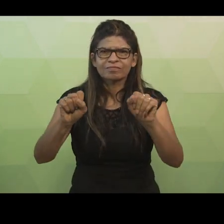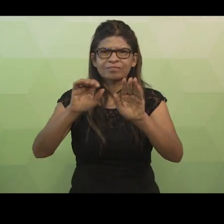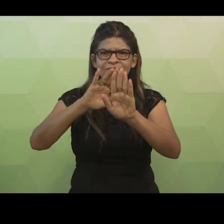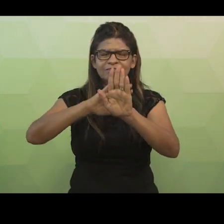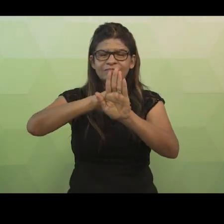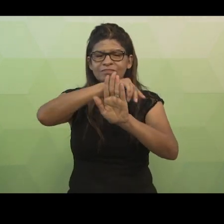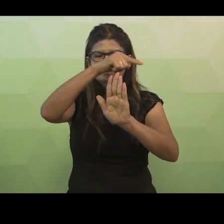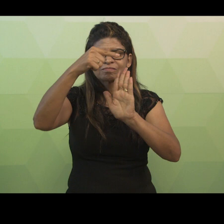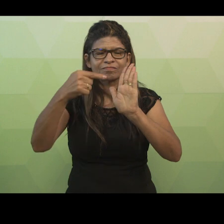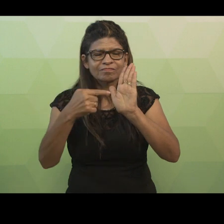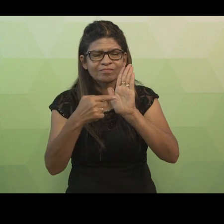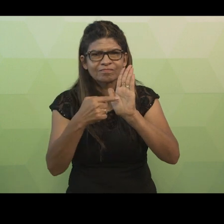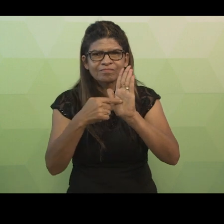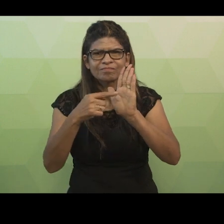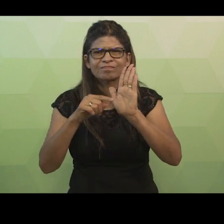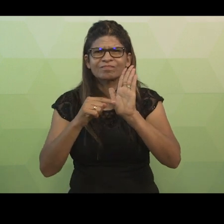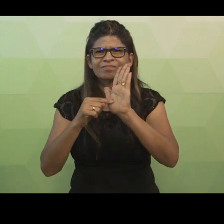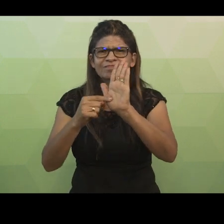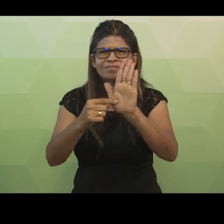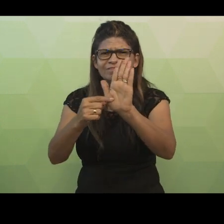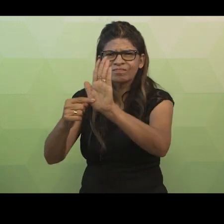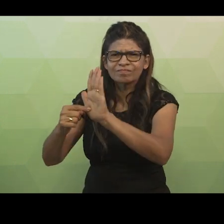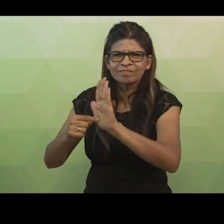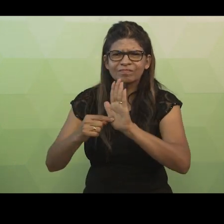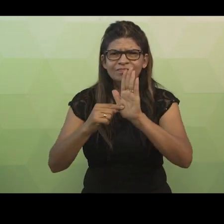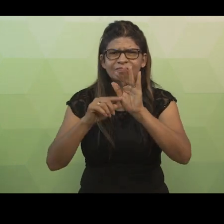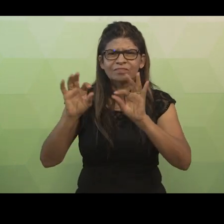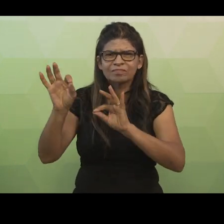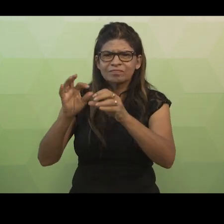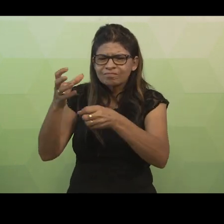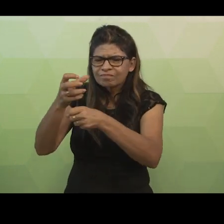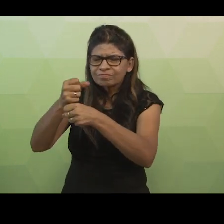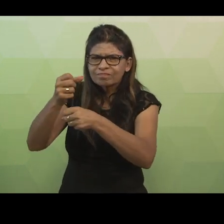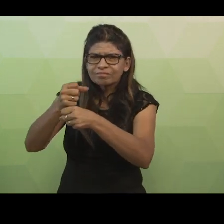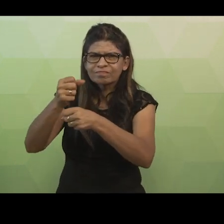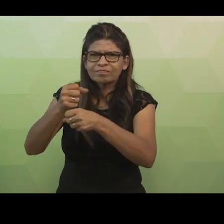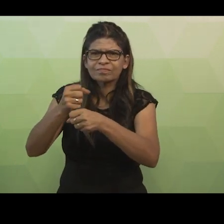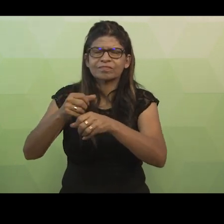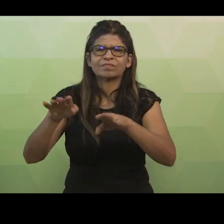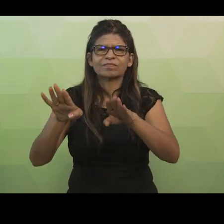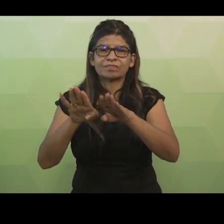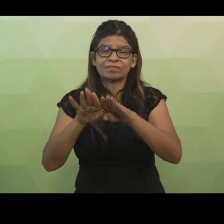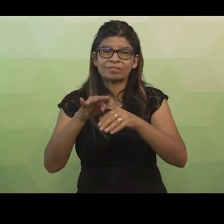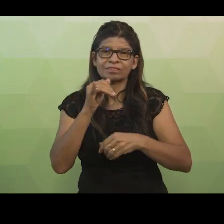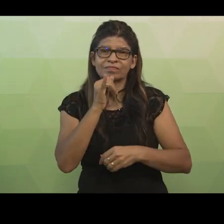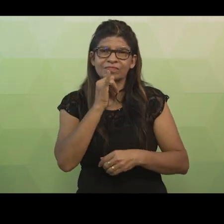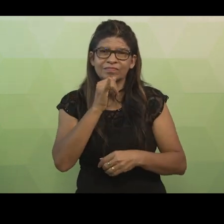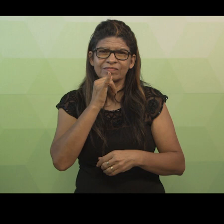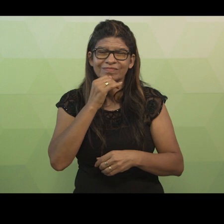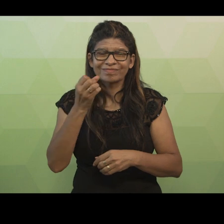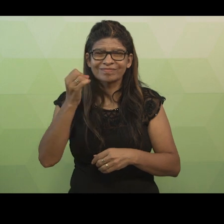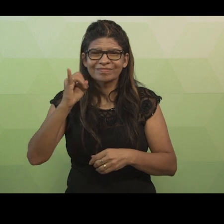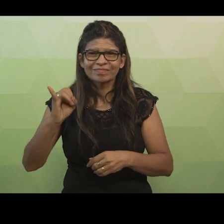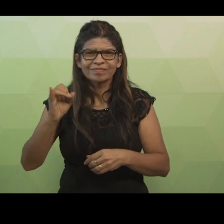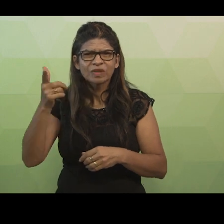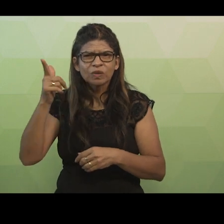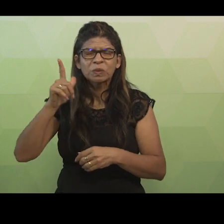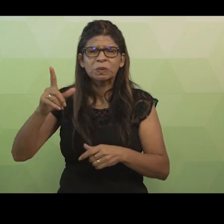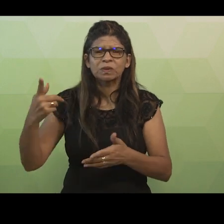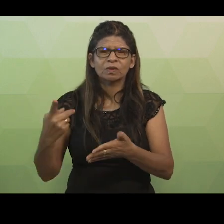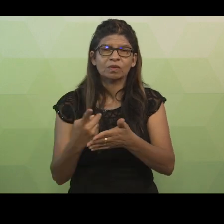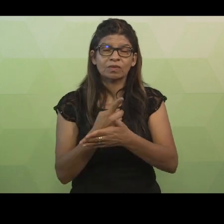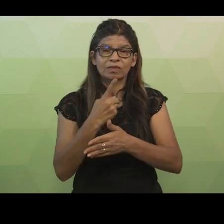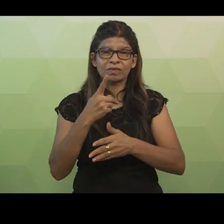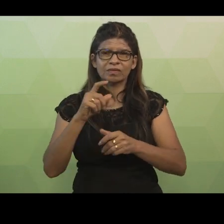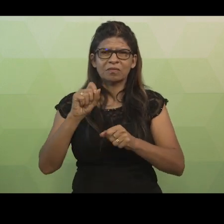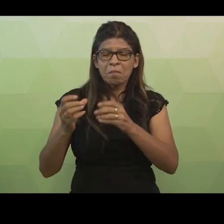por solicitar informações ou cálculos, por exemplo. No entanto, para que isto ocorra, ou seja, para